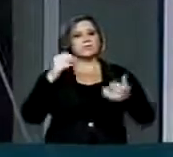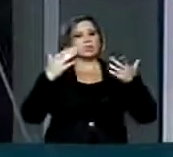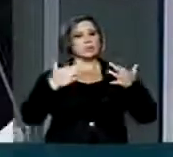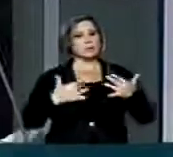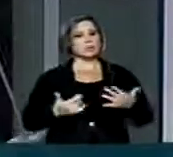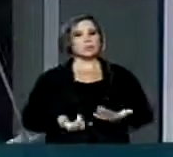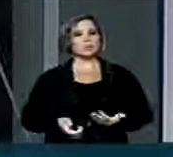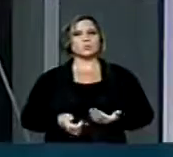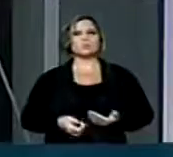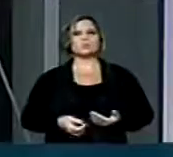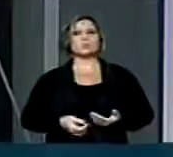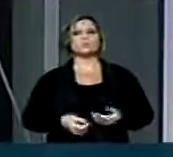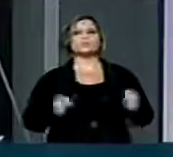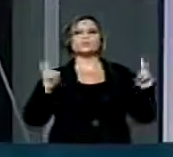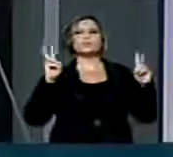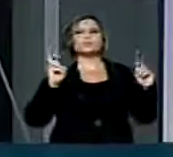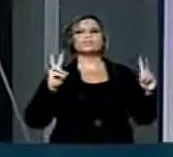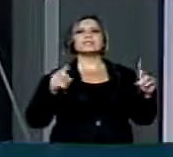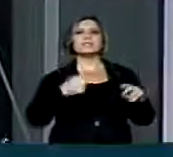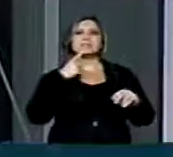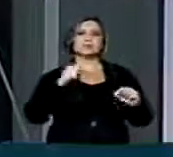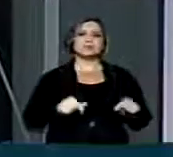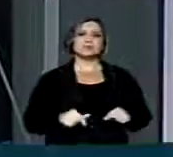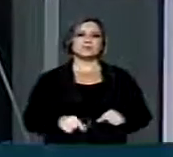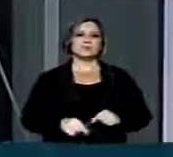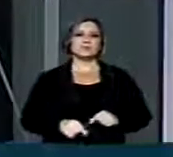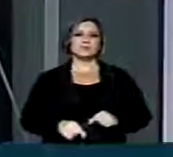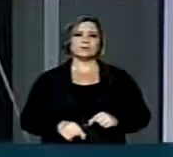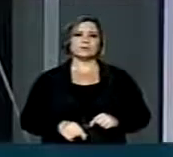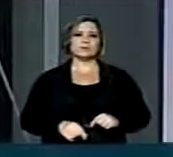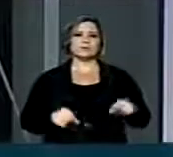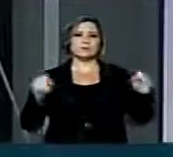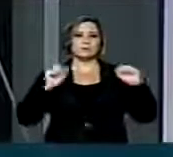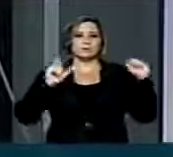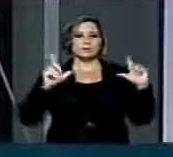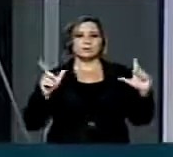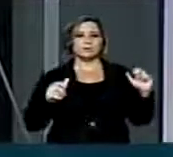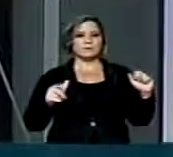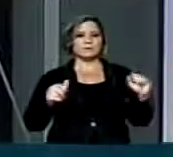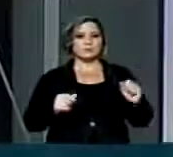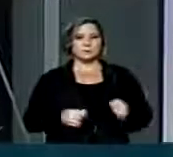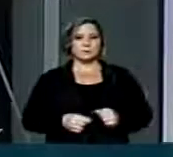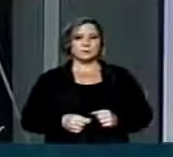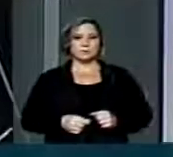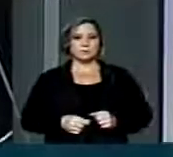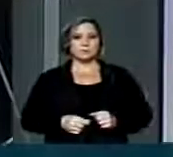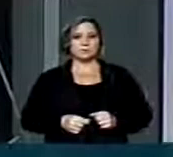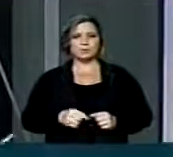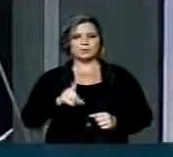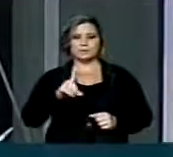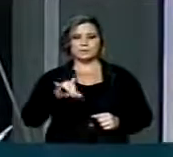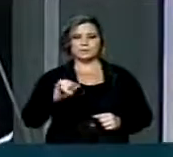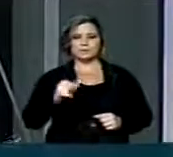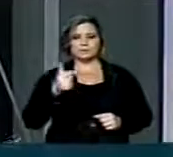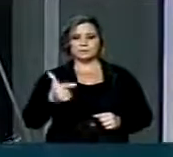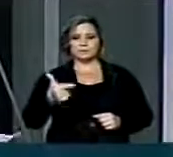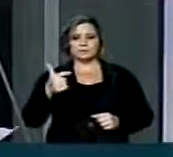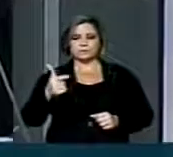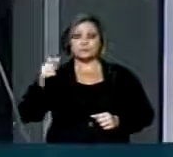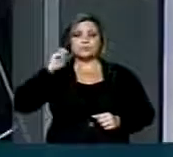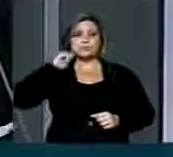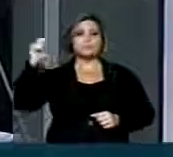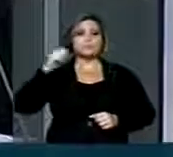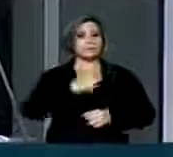é um assunto de que essa casa está atenta. É a questão de que no dia 2 de abril do ano